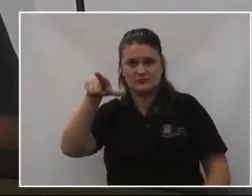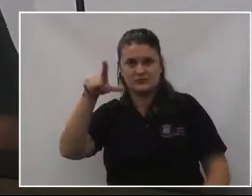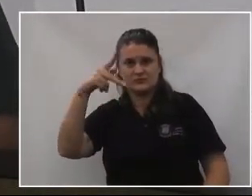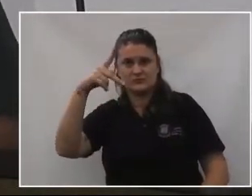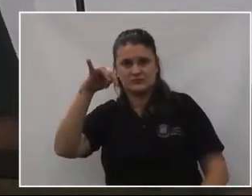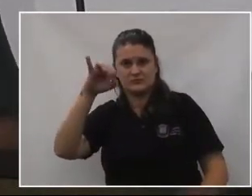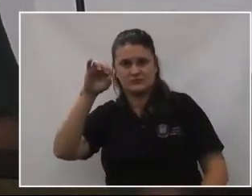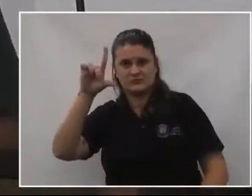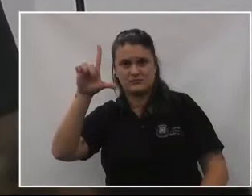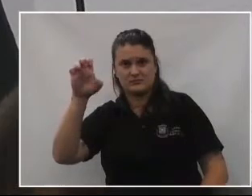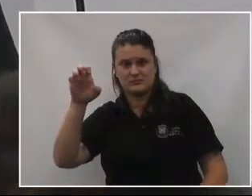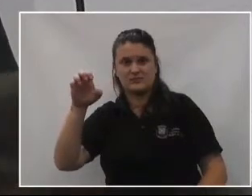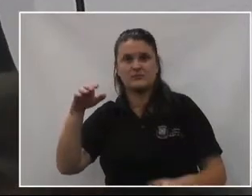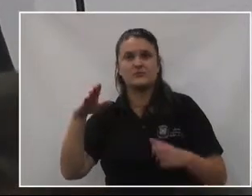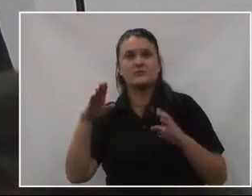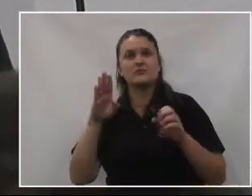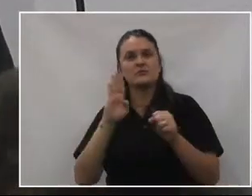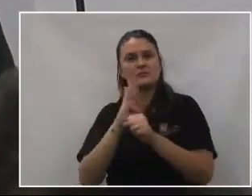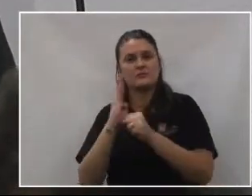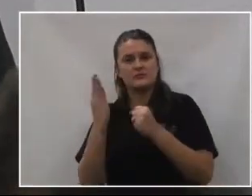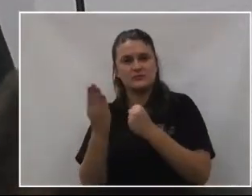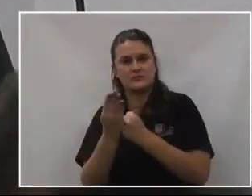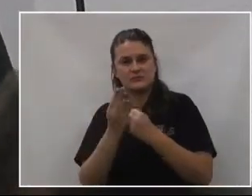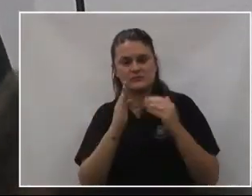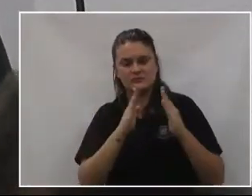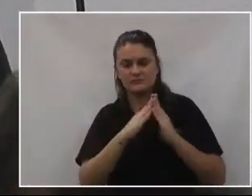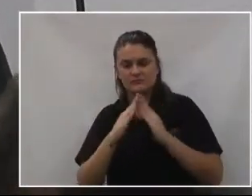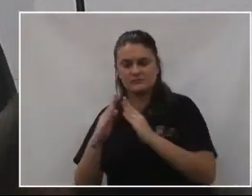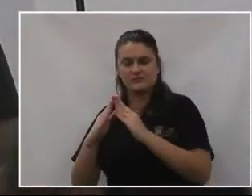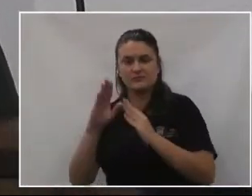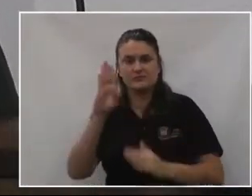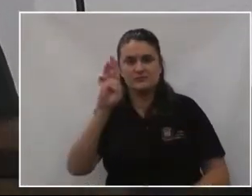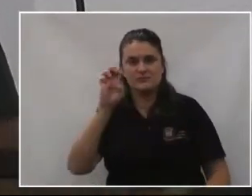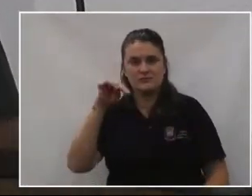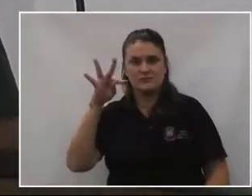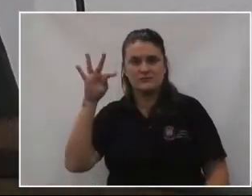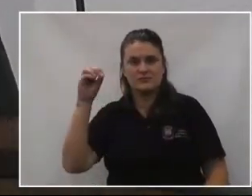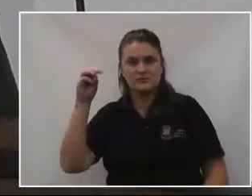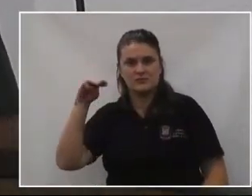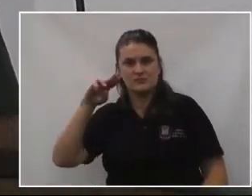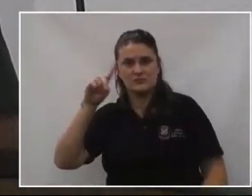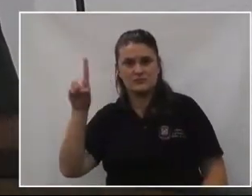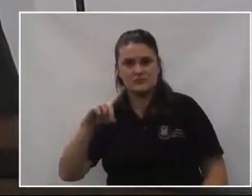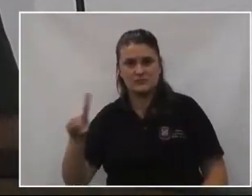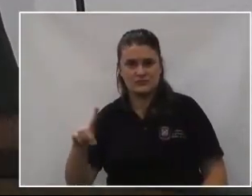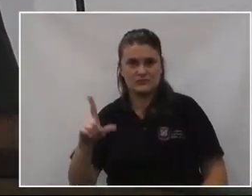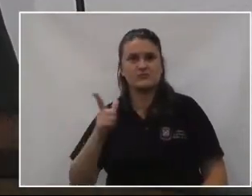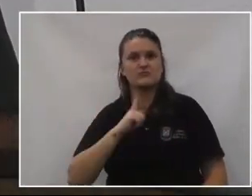localizada no conjunto Bento Munhoz da Rocha Neto, no distrito de São Cristóvão.